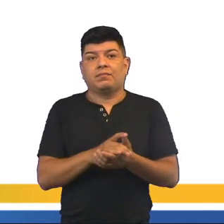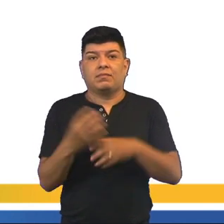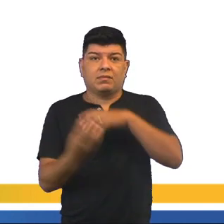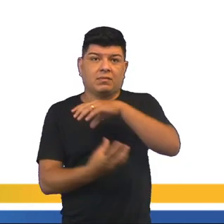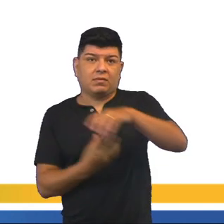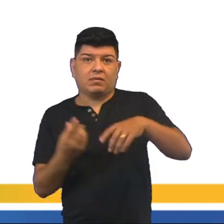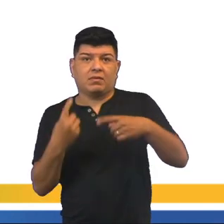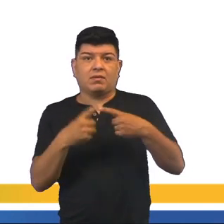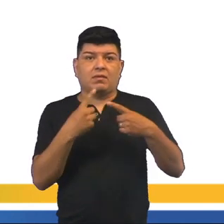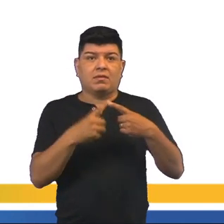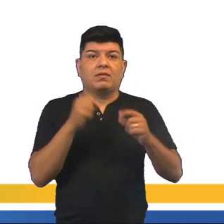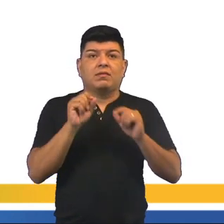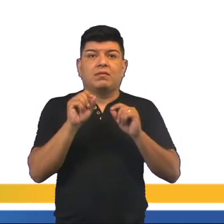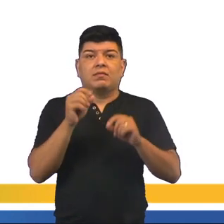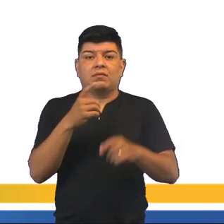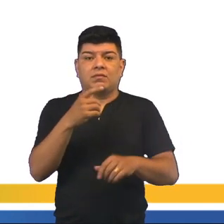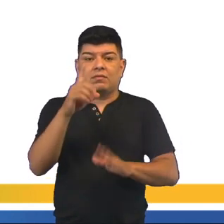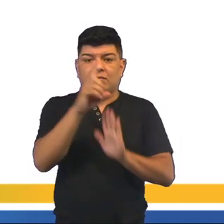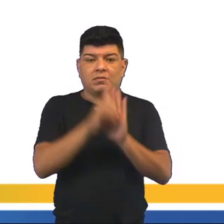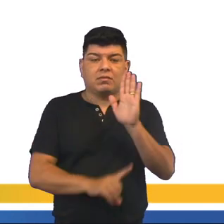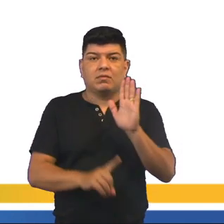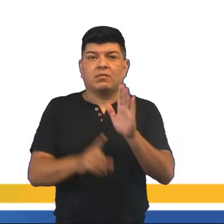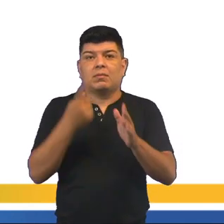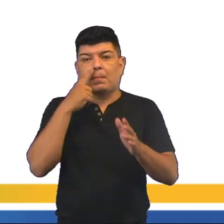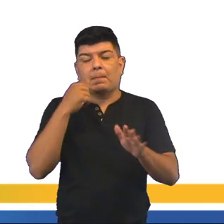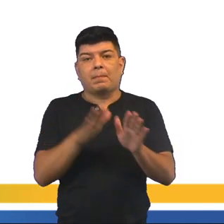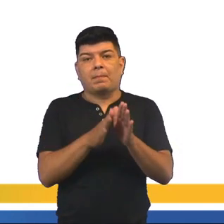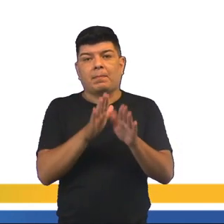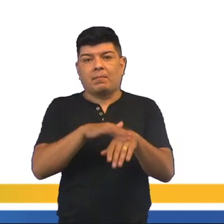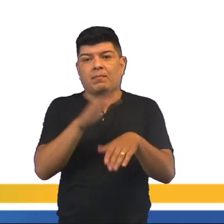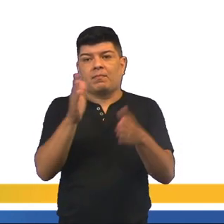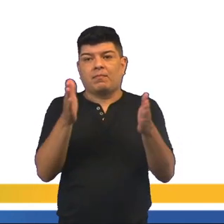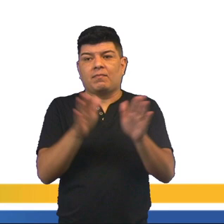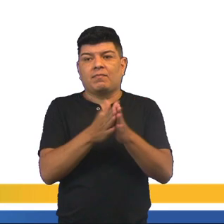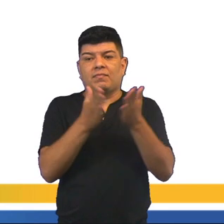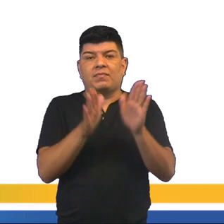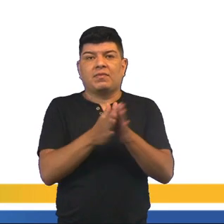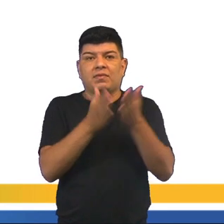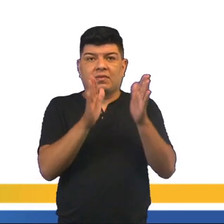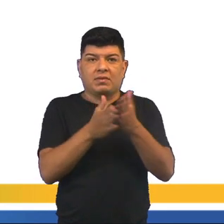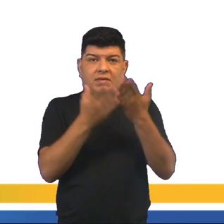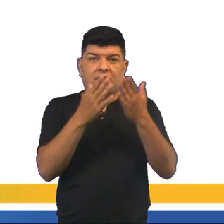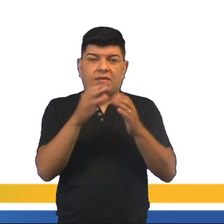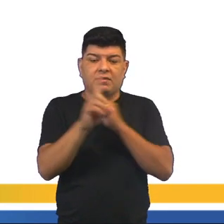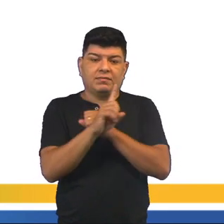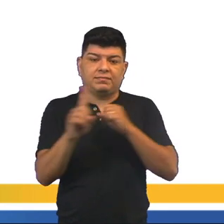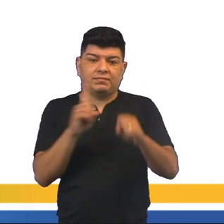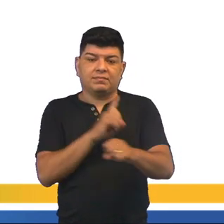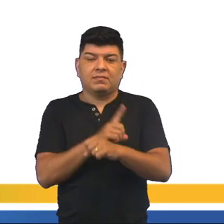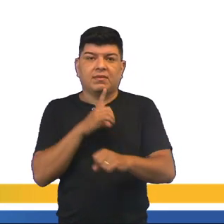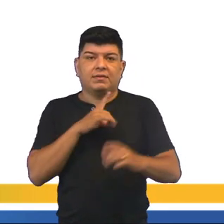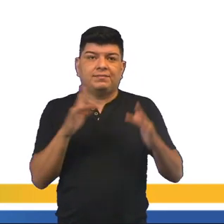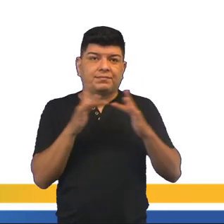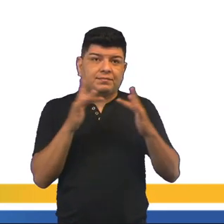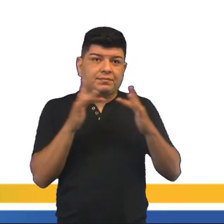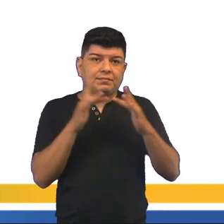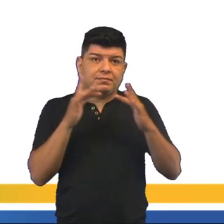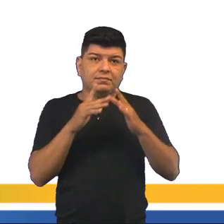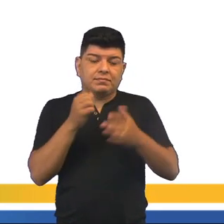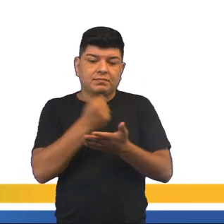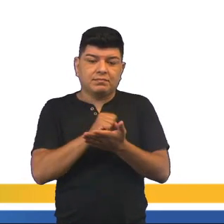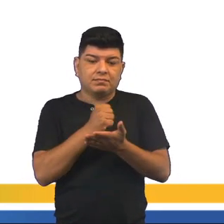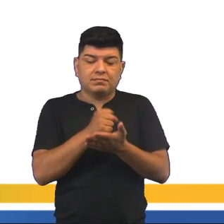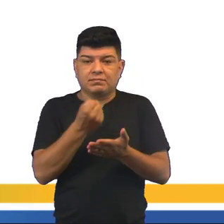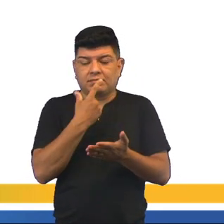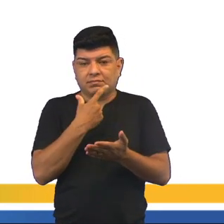Reformista, pois apregou o direito das camadas mais pobres das estratificações sociais de terem acesso aos